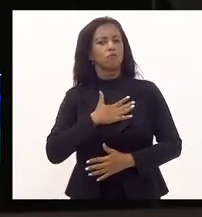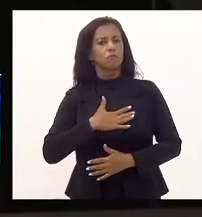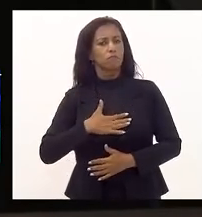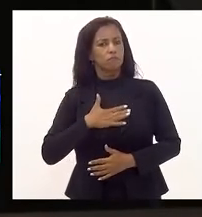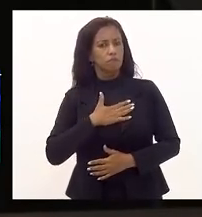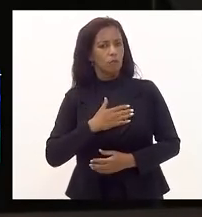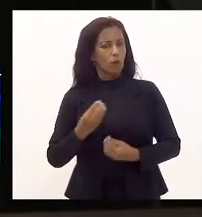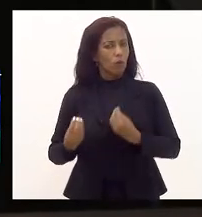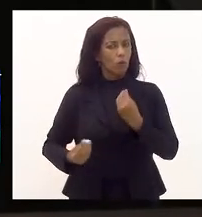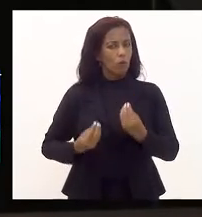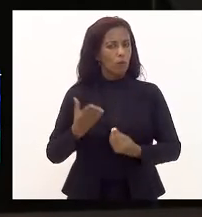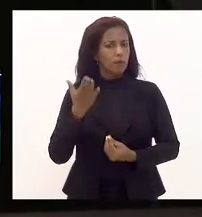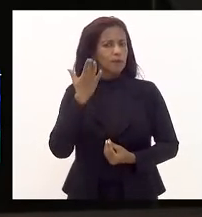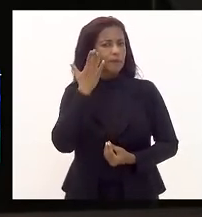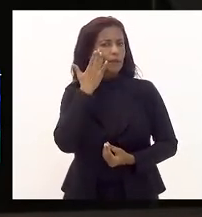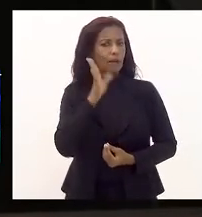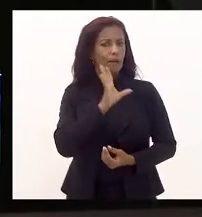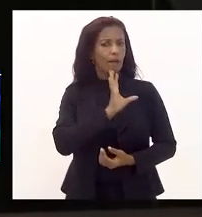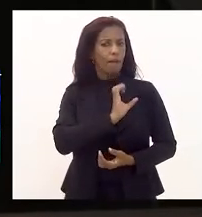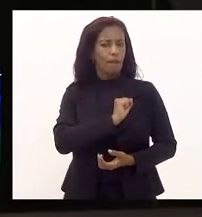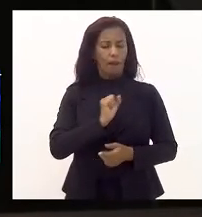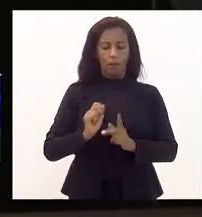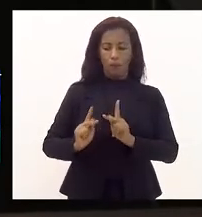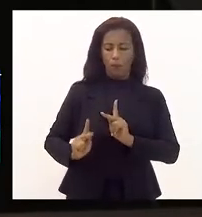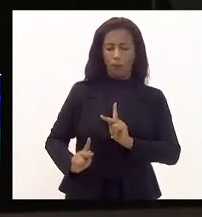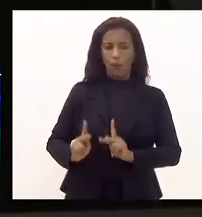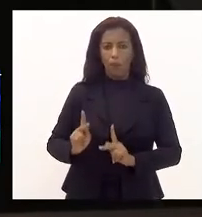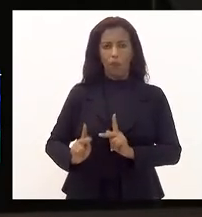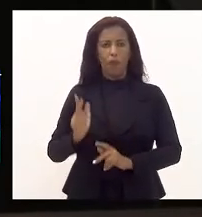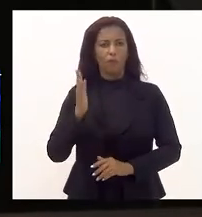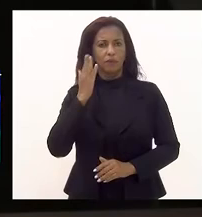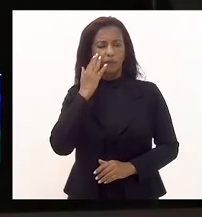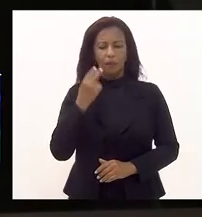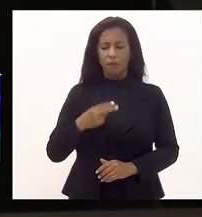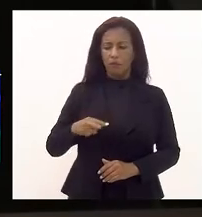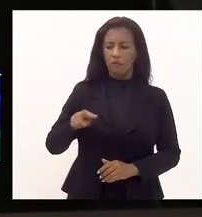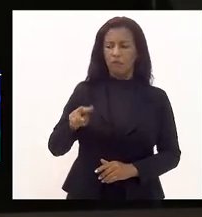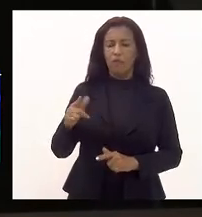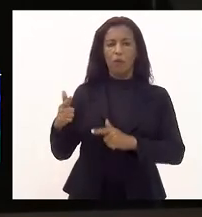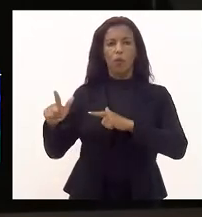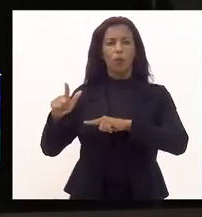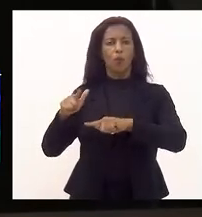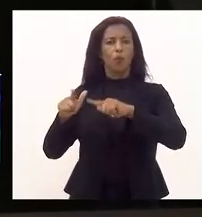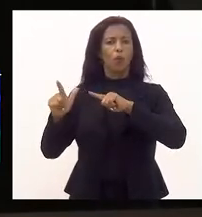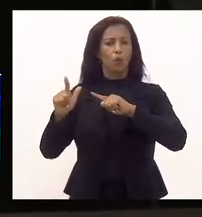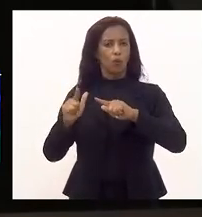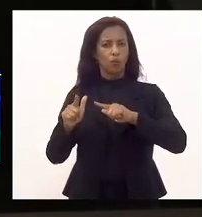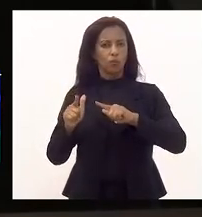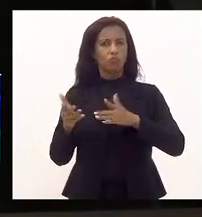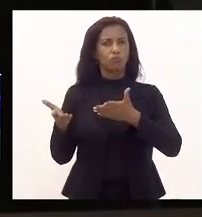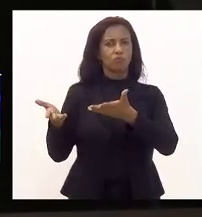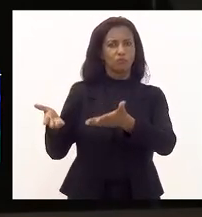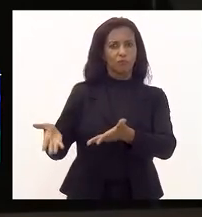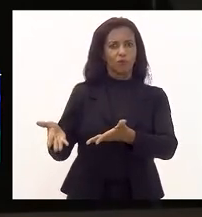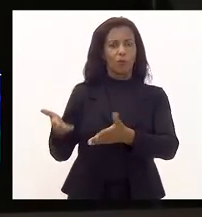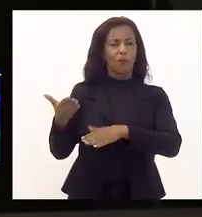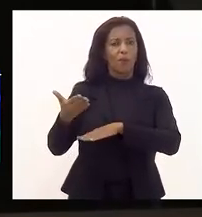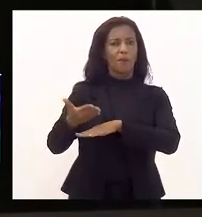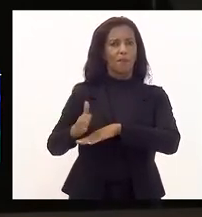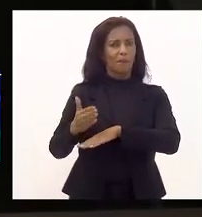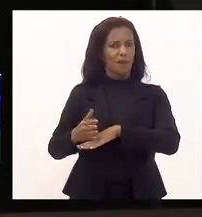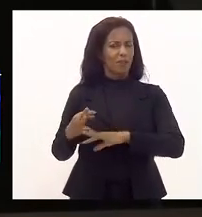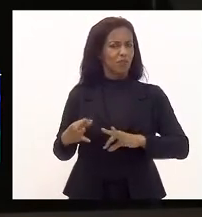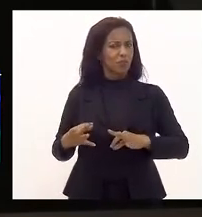povo que sabe amar, como povo que sabe ver o outro, a alteridade como prática.